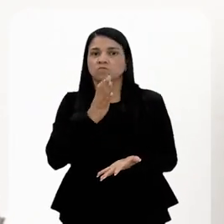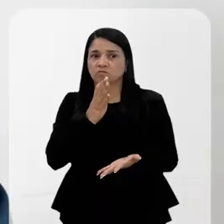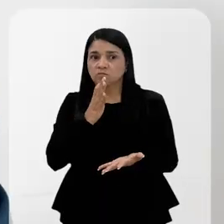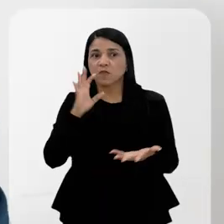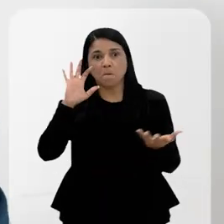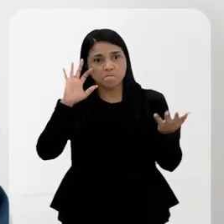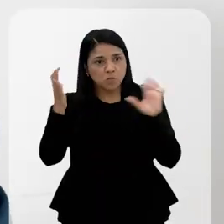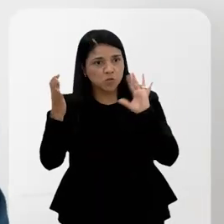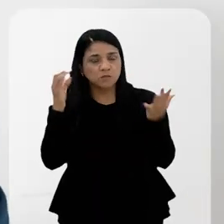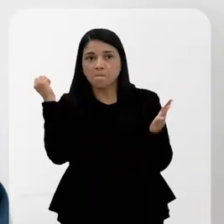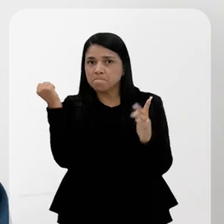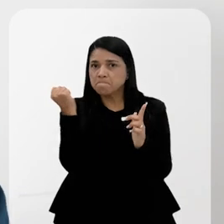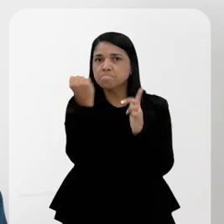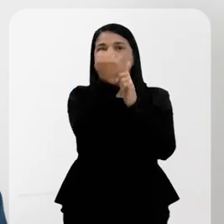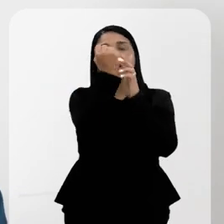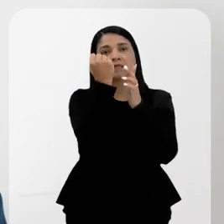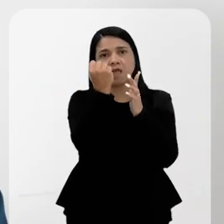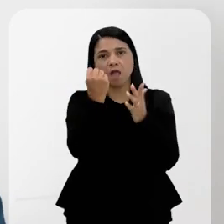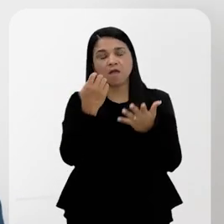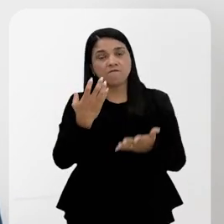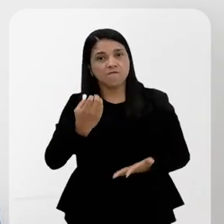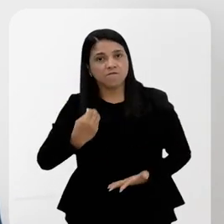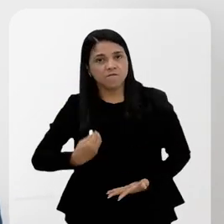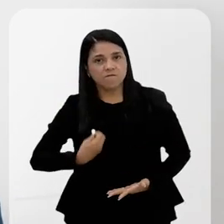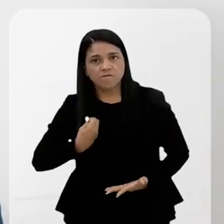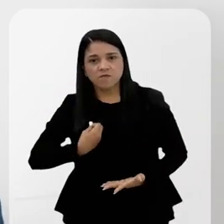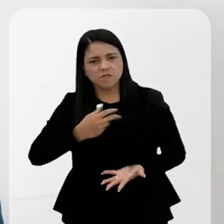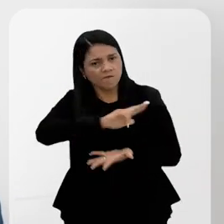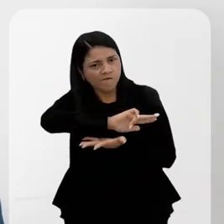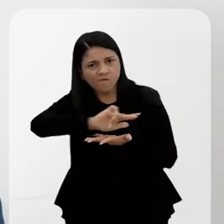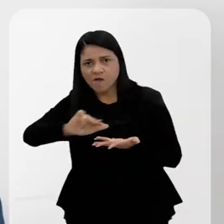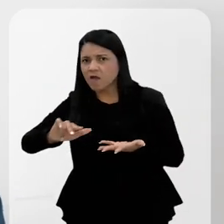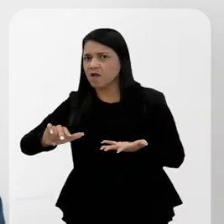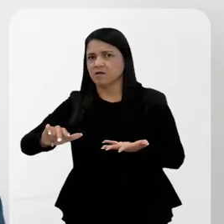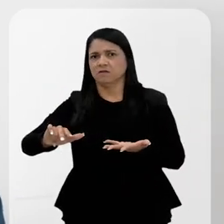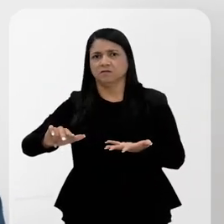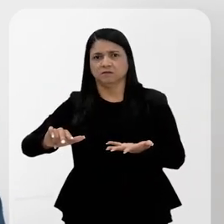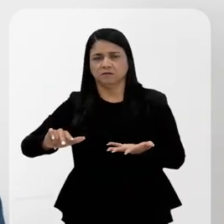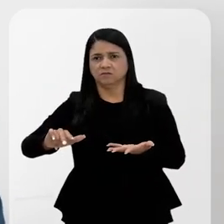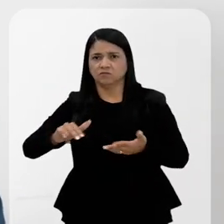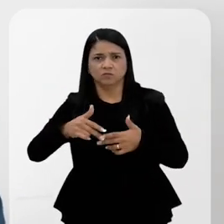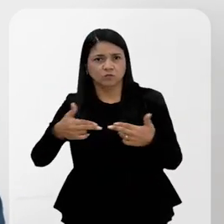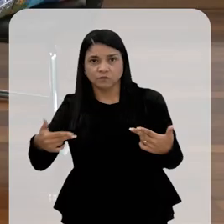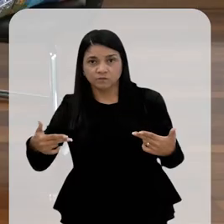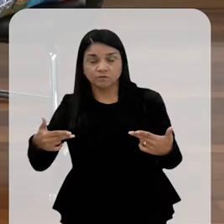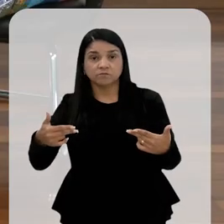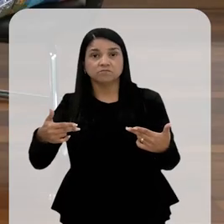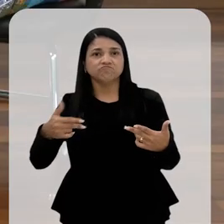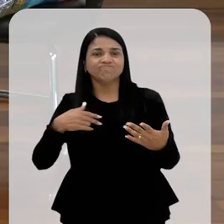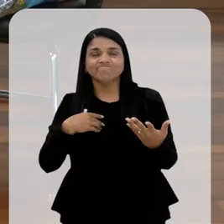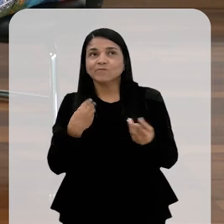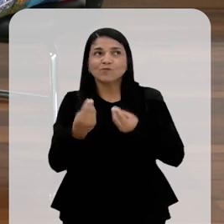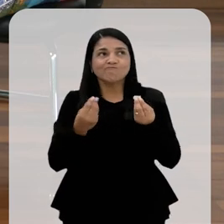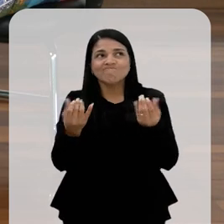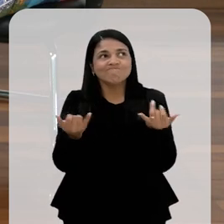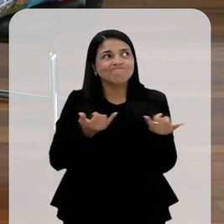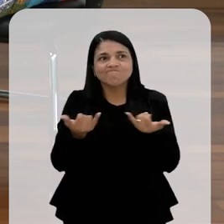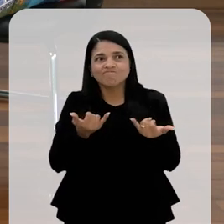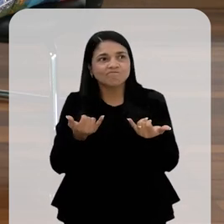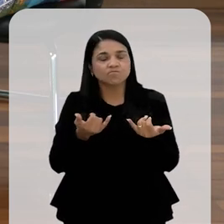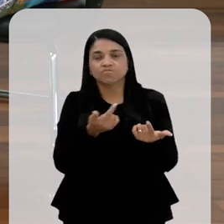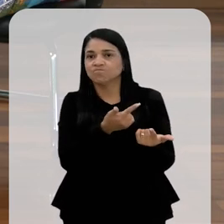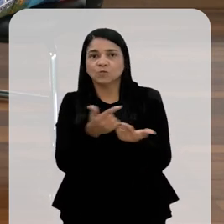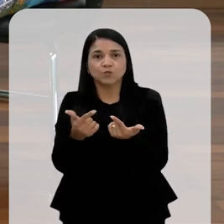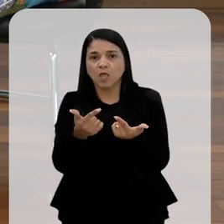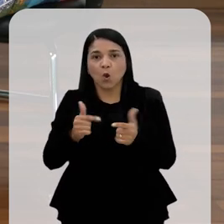estão acontecendo, que elas vão impactar as nossas vidas nas mais diversas formas, não nos diz sobre como lidar com